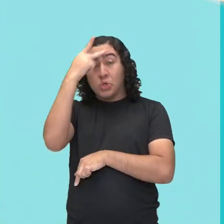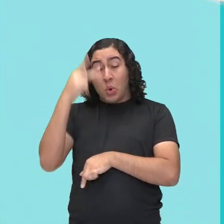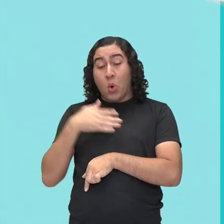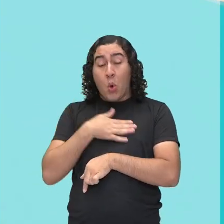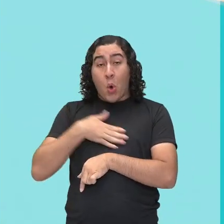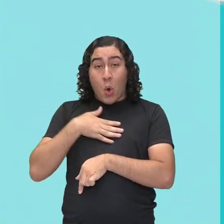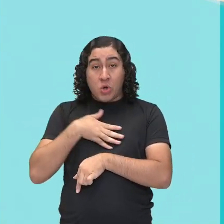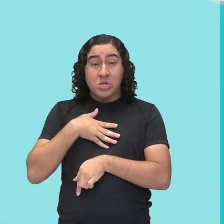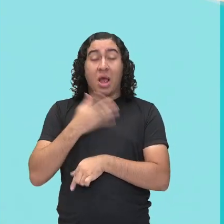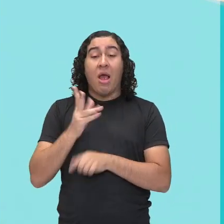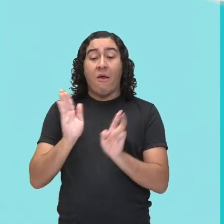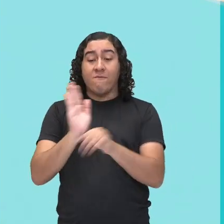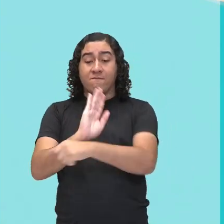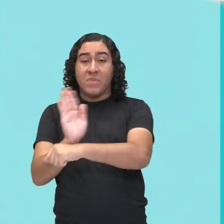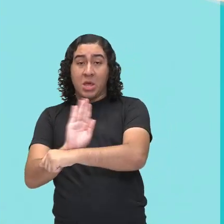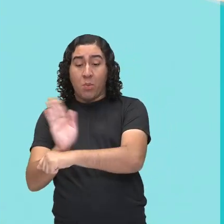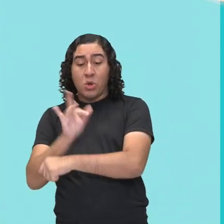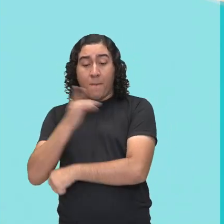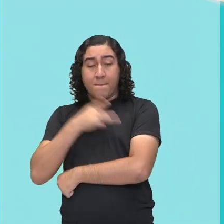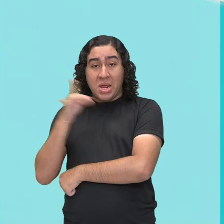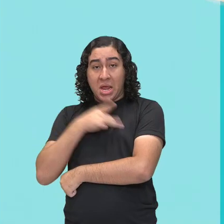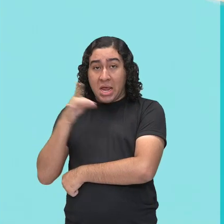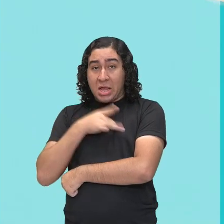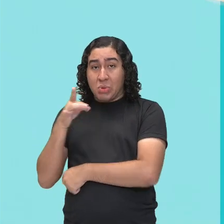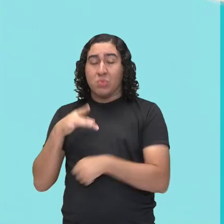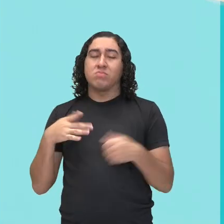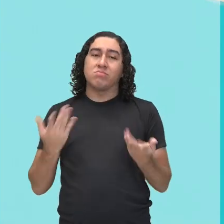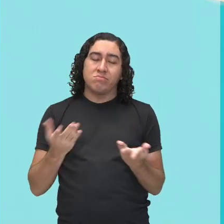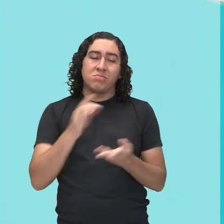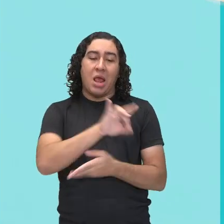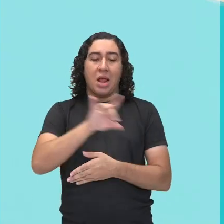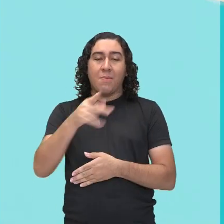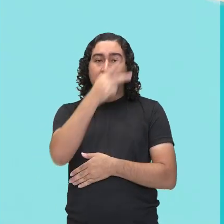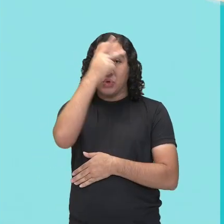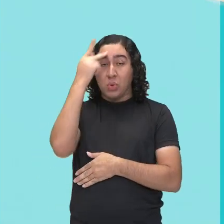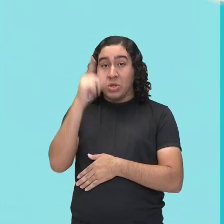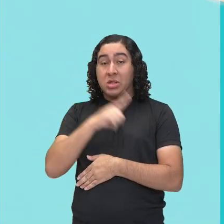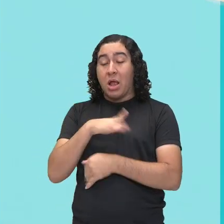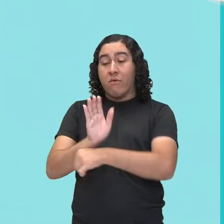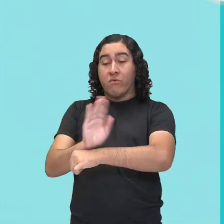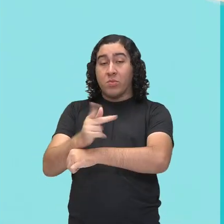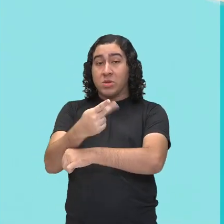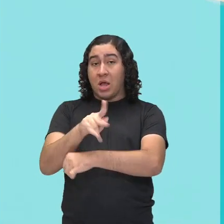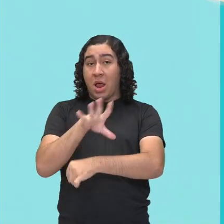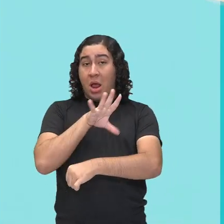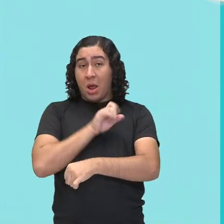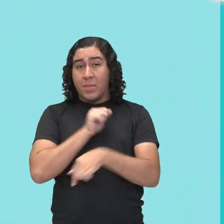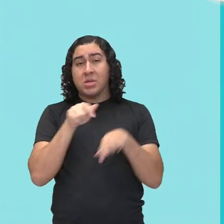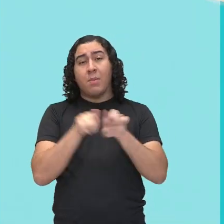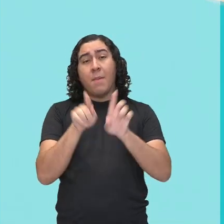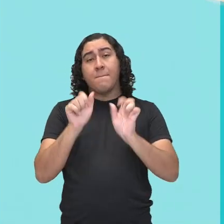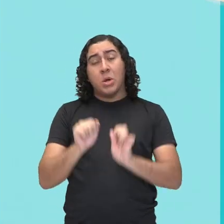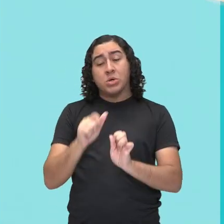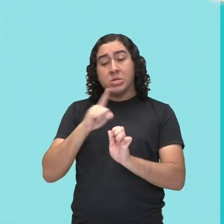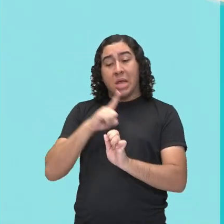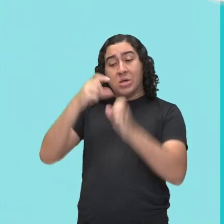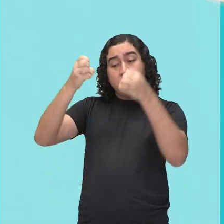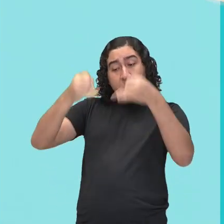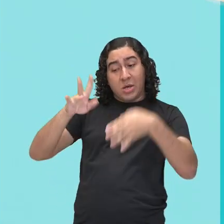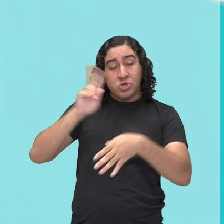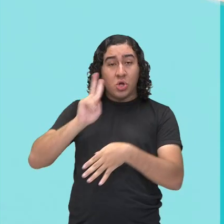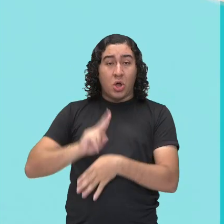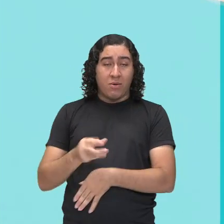Então, cada pessoa tem o seu estilo favorito. E ele pode contar também a vida de uma pessoa